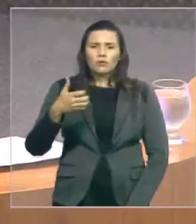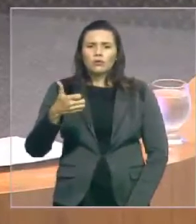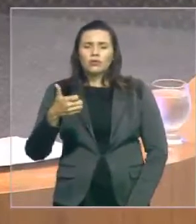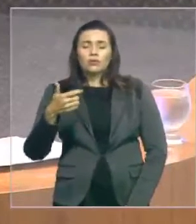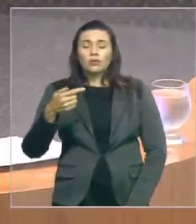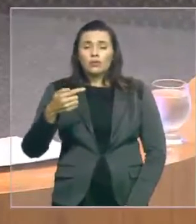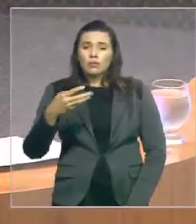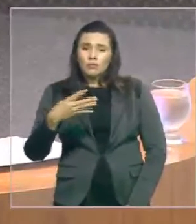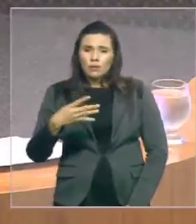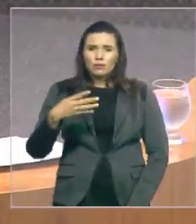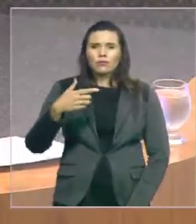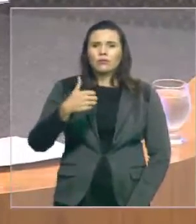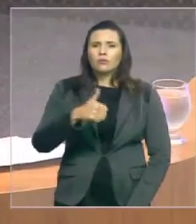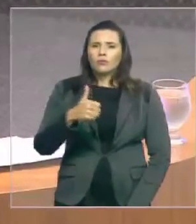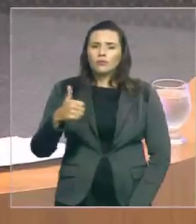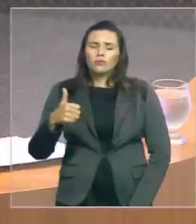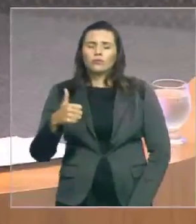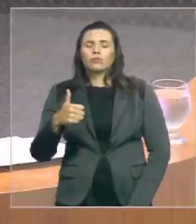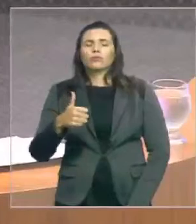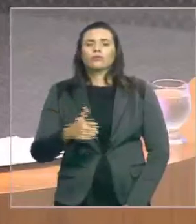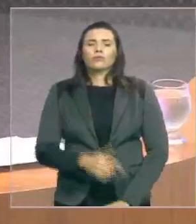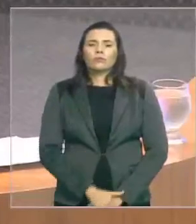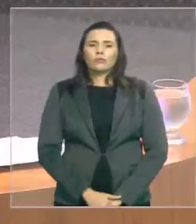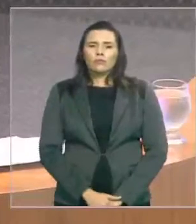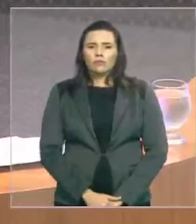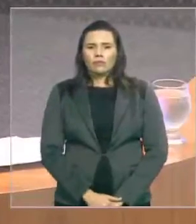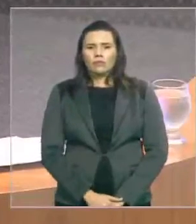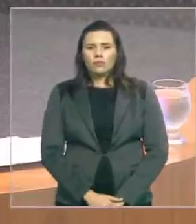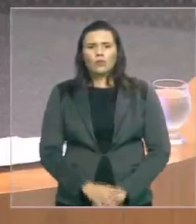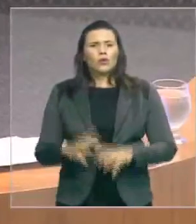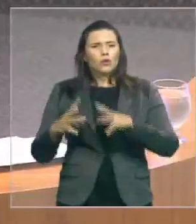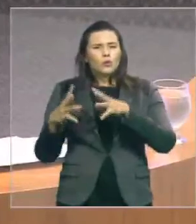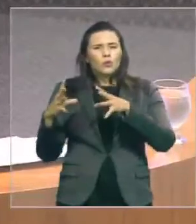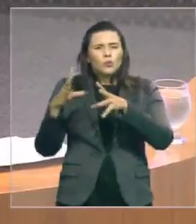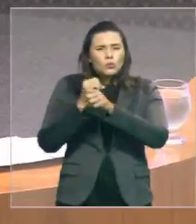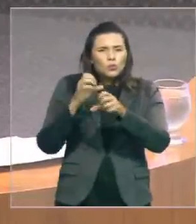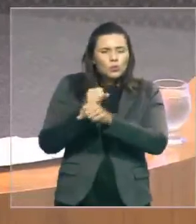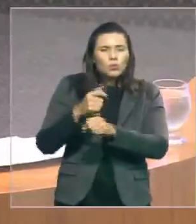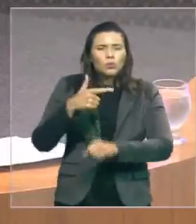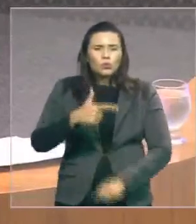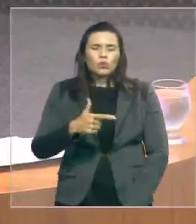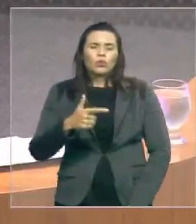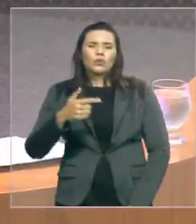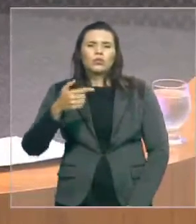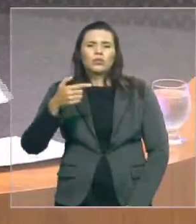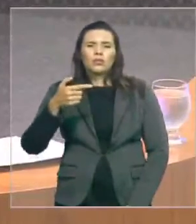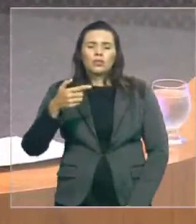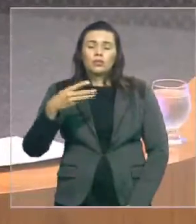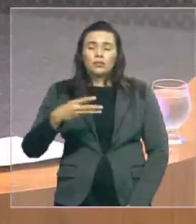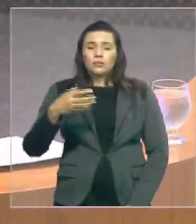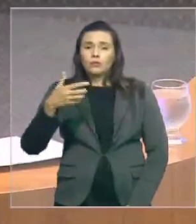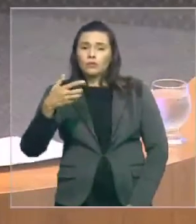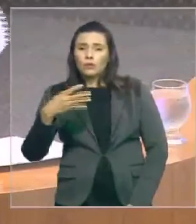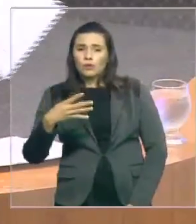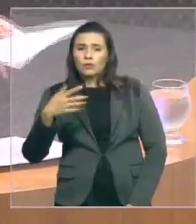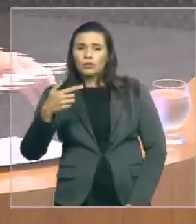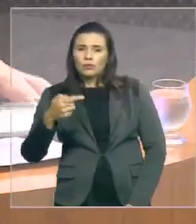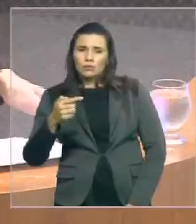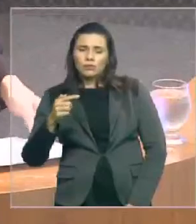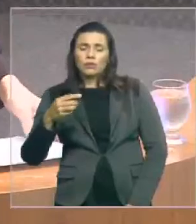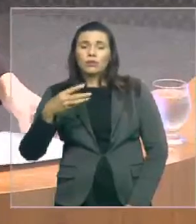274, 224, 211, no total de 2.147.339, e não